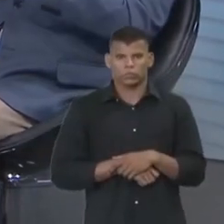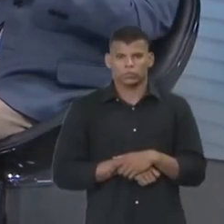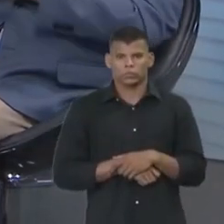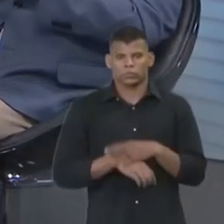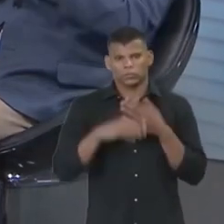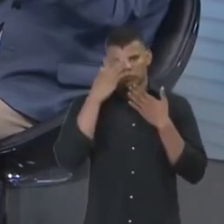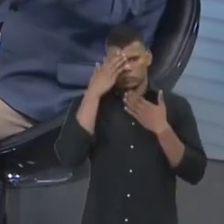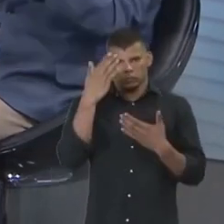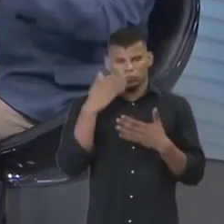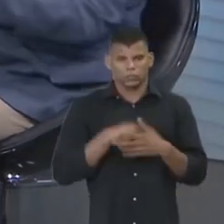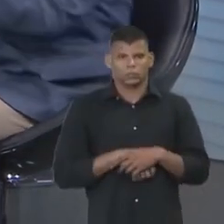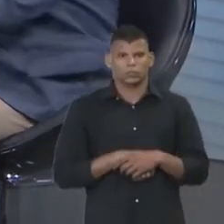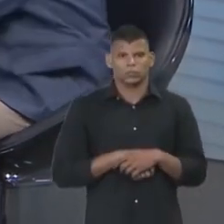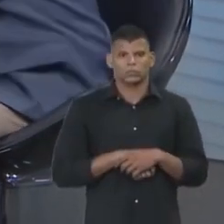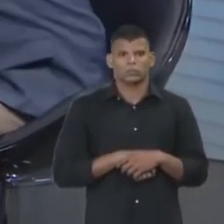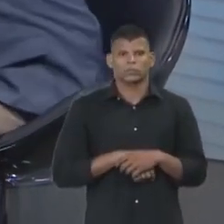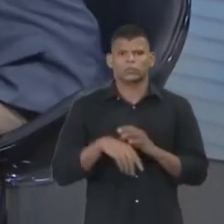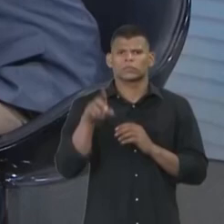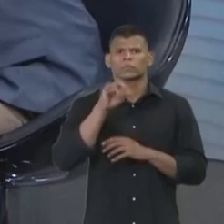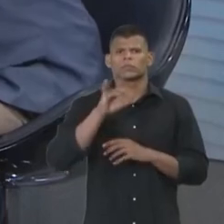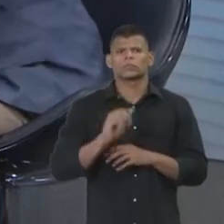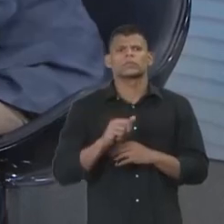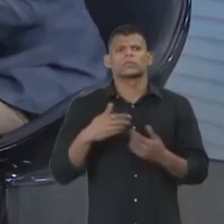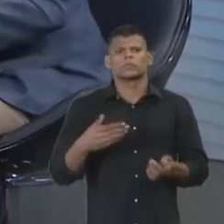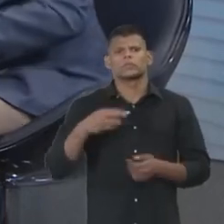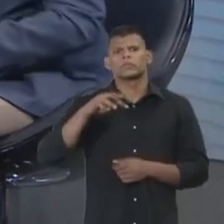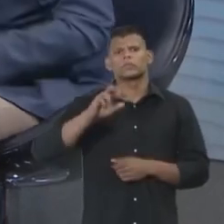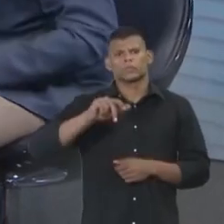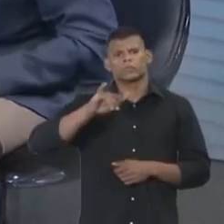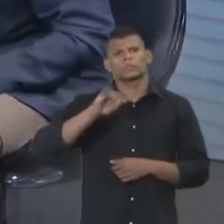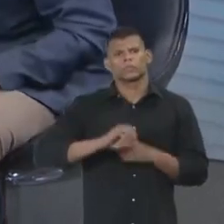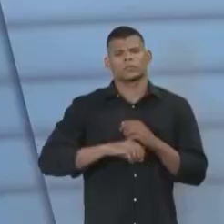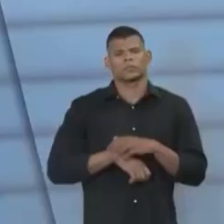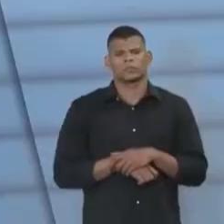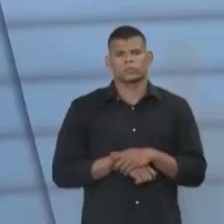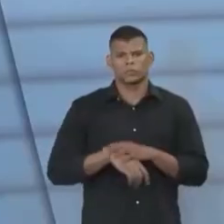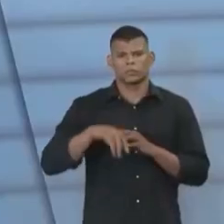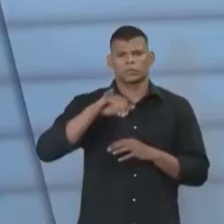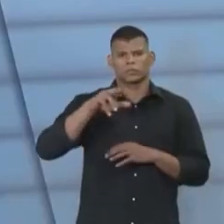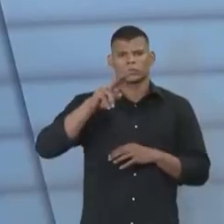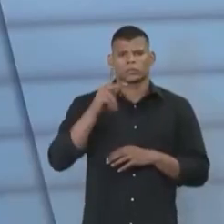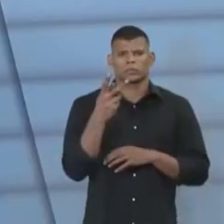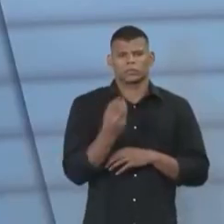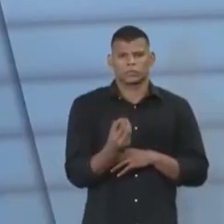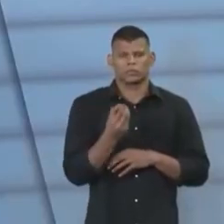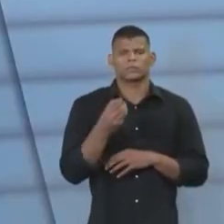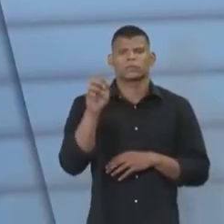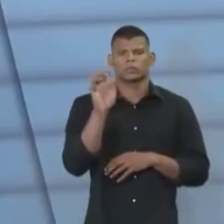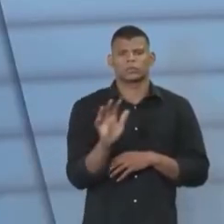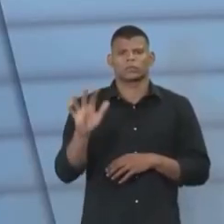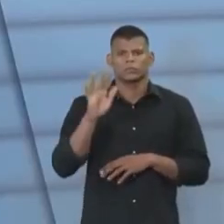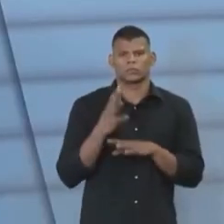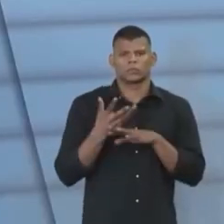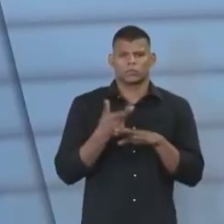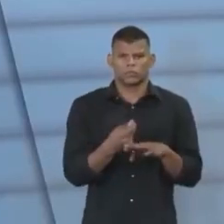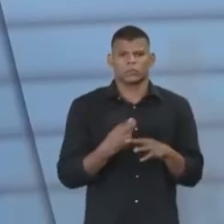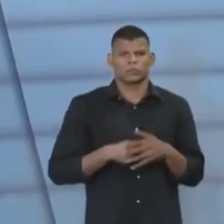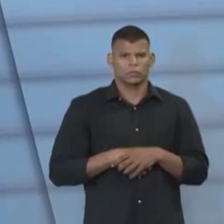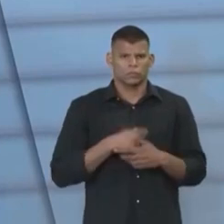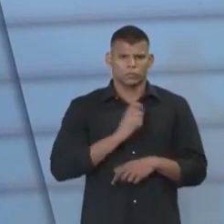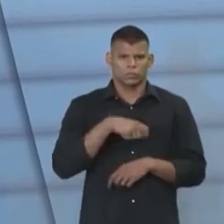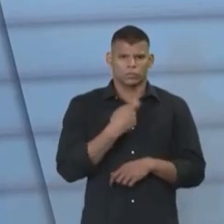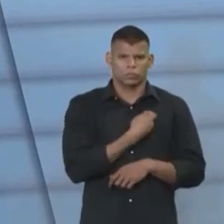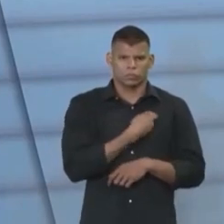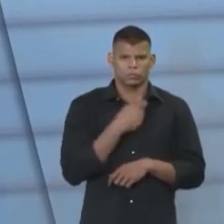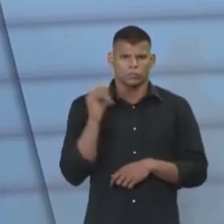Obrigado por ter vindo. O lançamento vai ser quando? Mesmo em maio, Maio. Em maio, né? E em junho tem o evento. Na Europa. Na Europa. Lá na Espanha e na